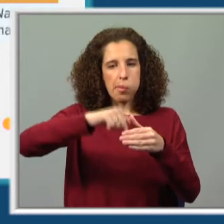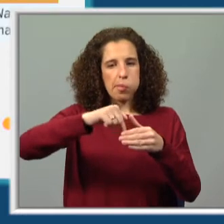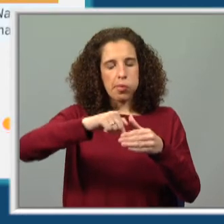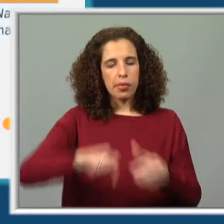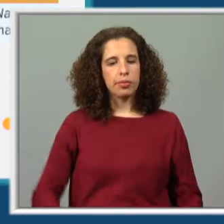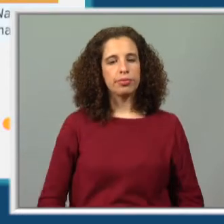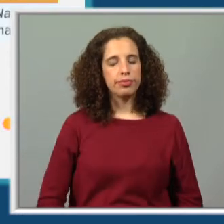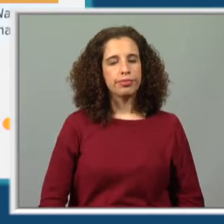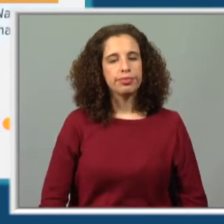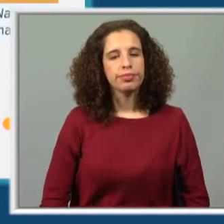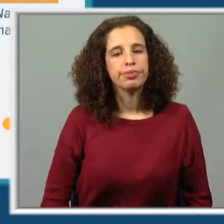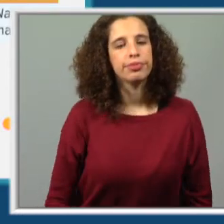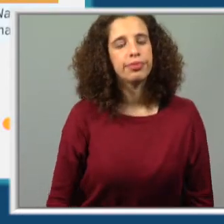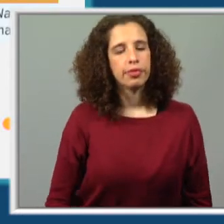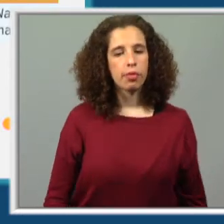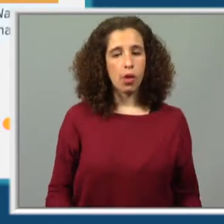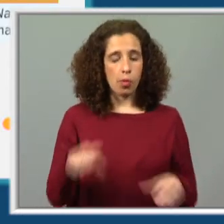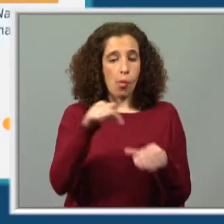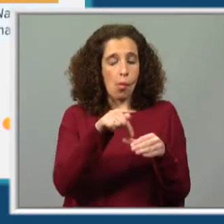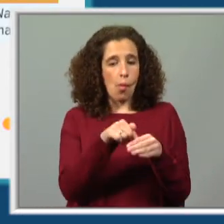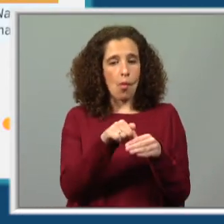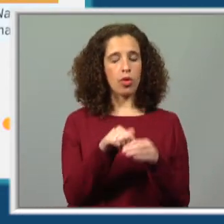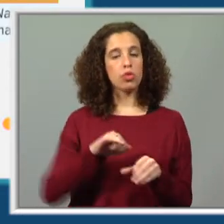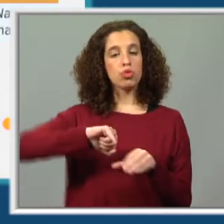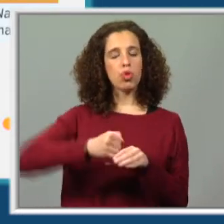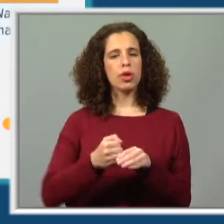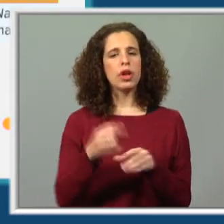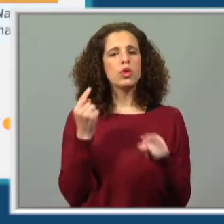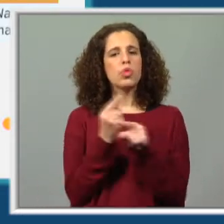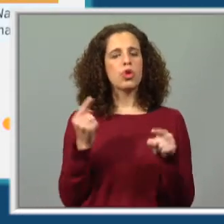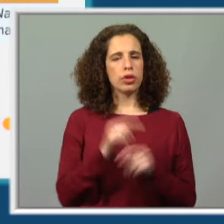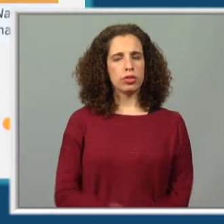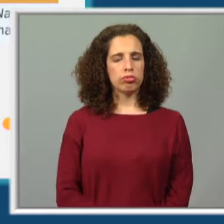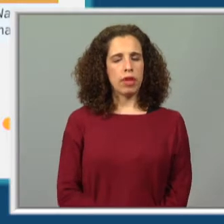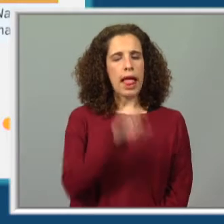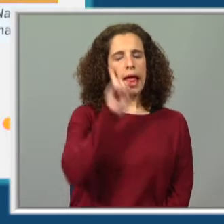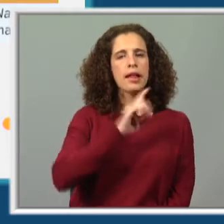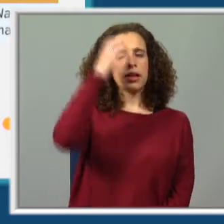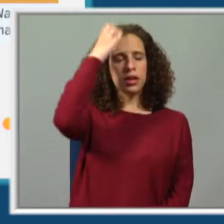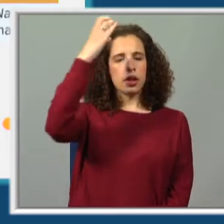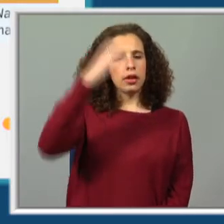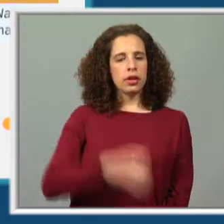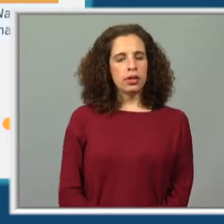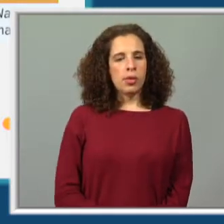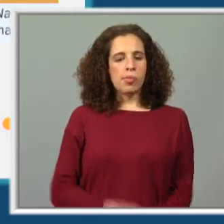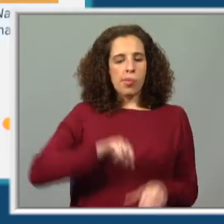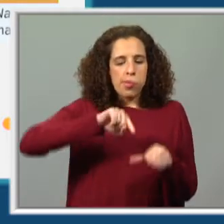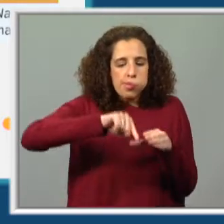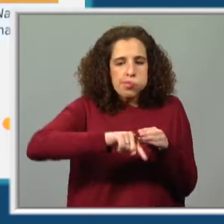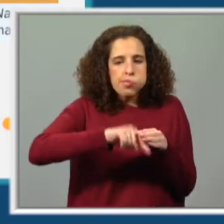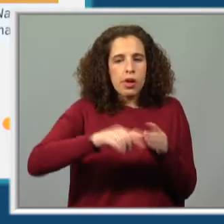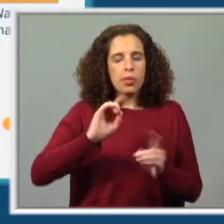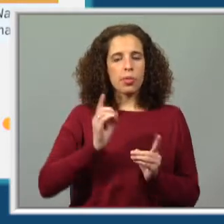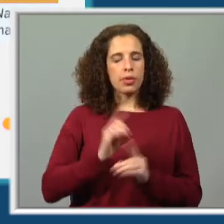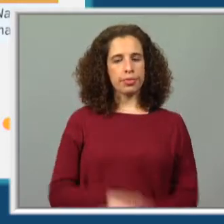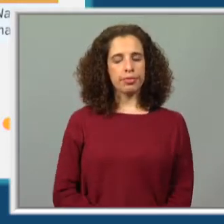é? Portanto, será mais no final do formigueiro. E porquê que será que a rainha fica lá no fundo? Porquê?